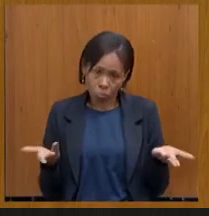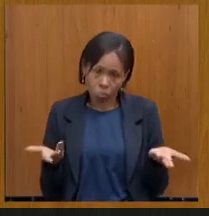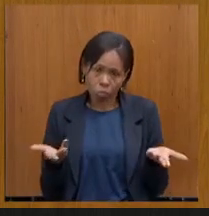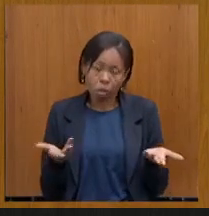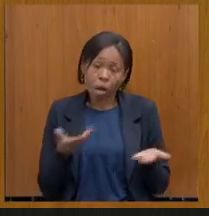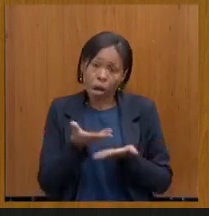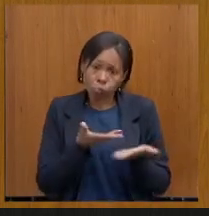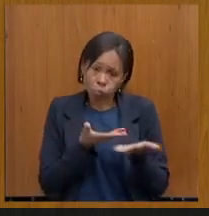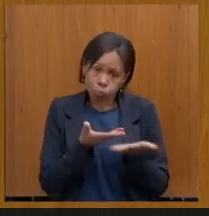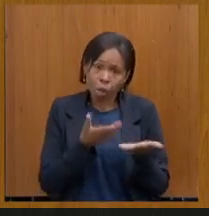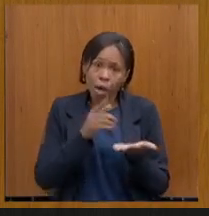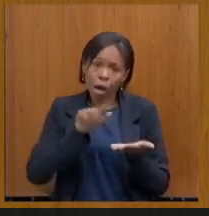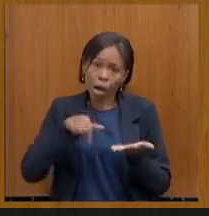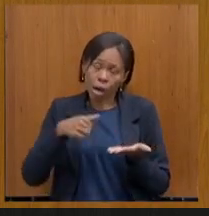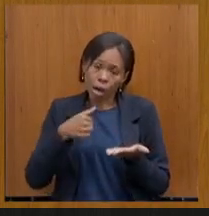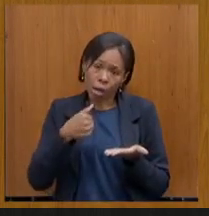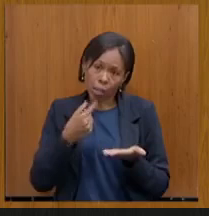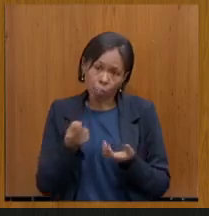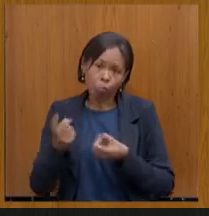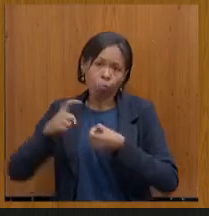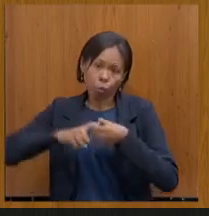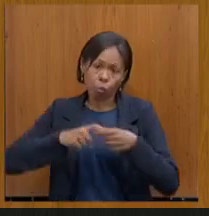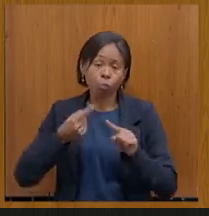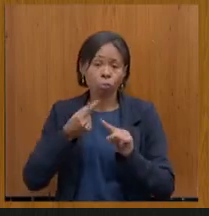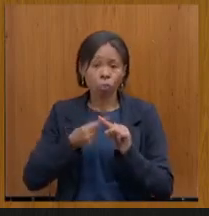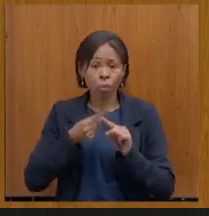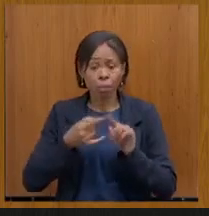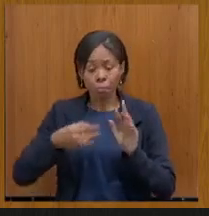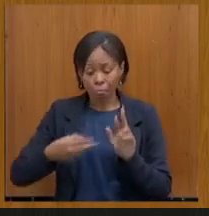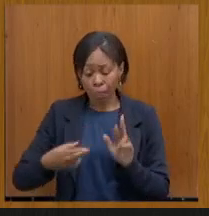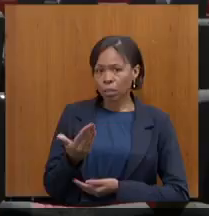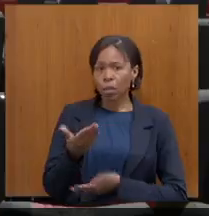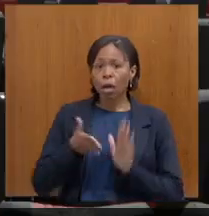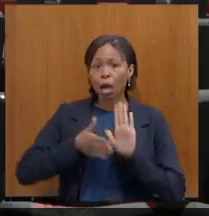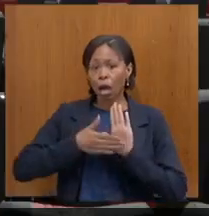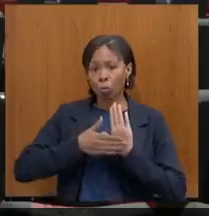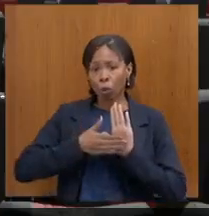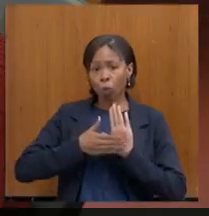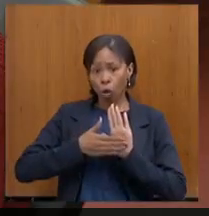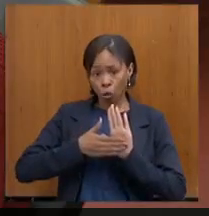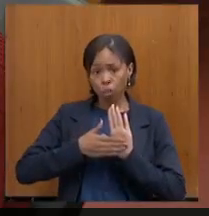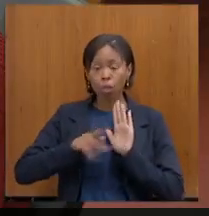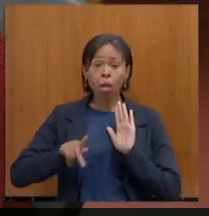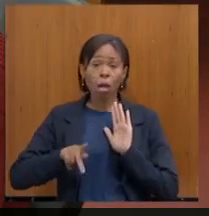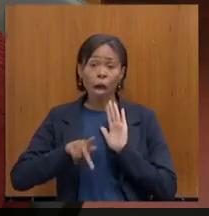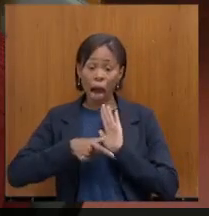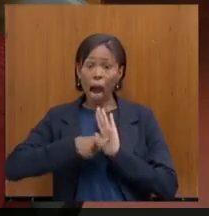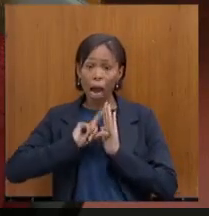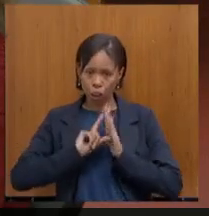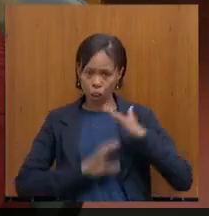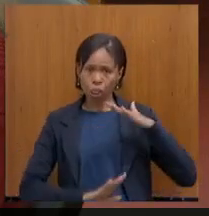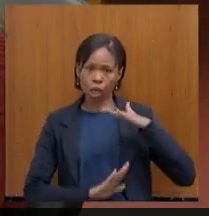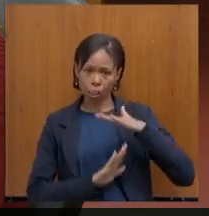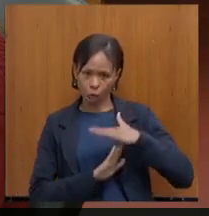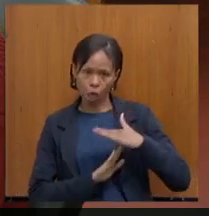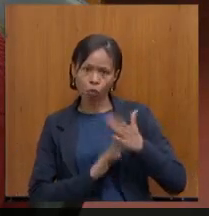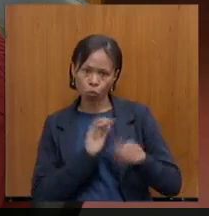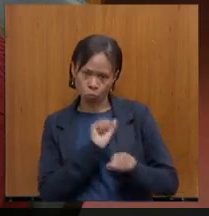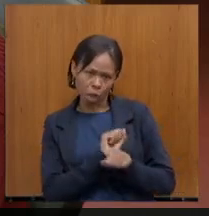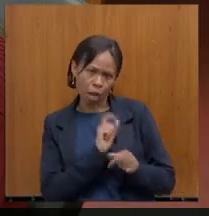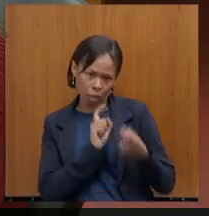Aí nós conversamos aqui, etc., porque o regimento... Nós conversamos aqui, quero agradecer a todos pela